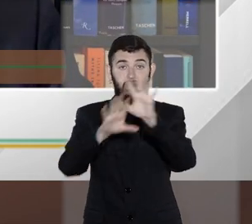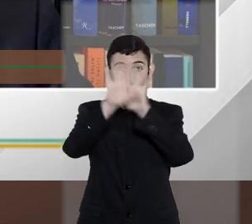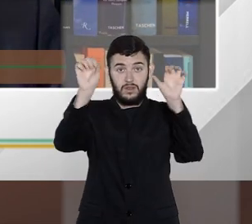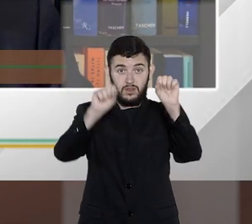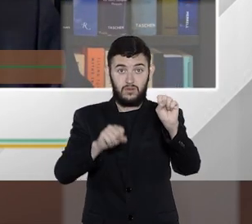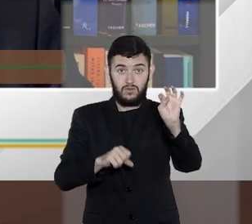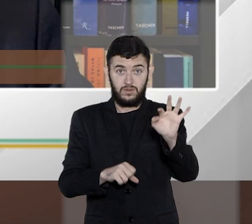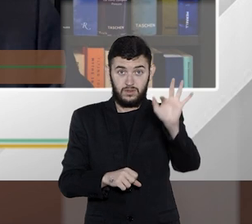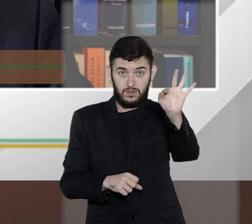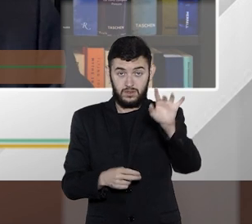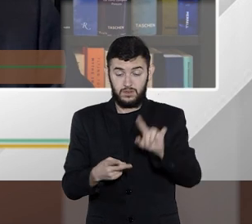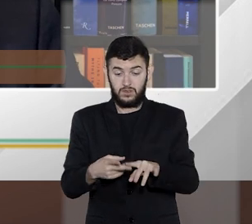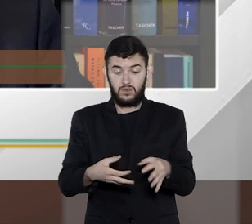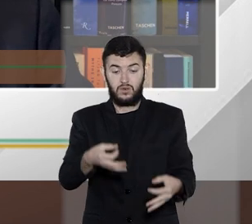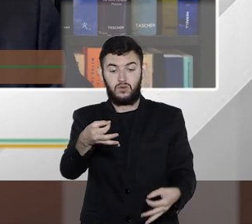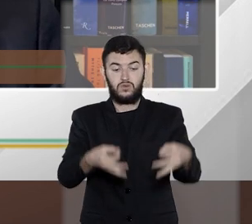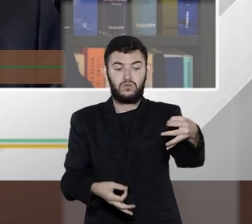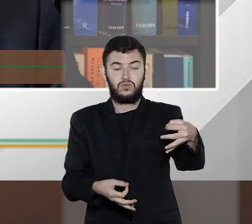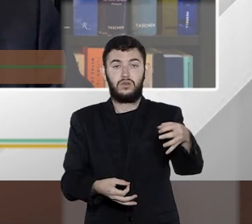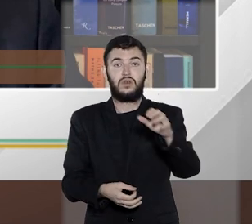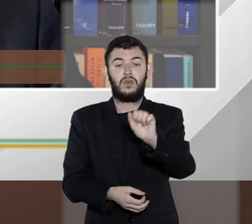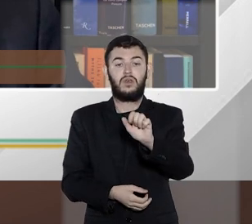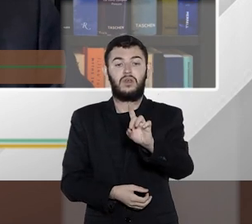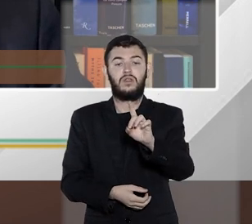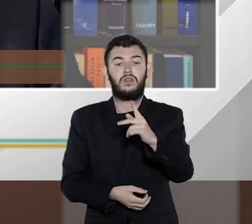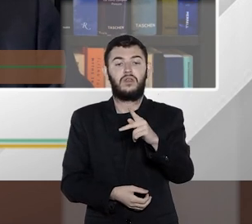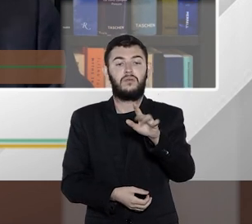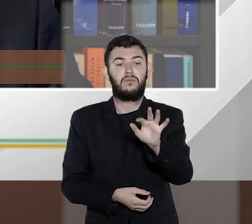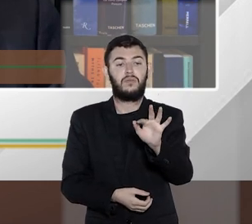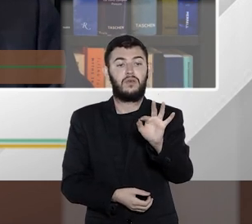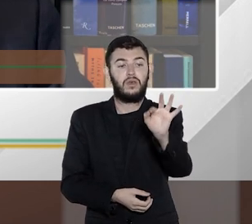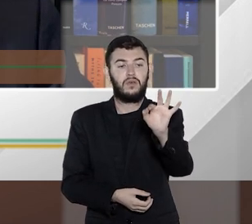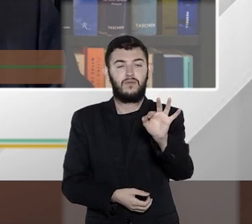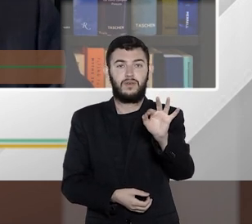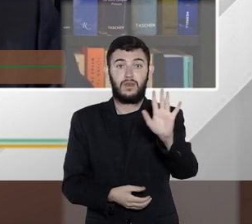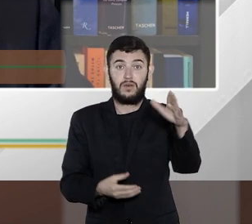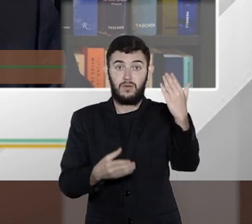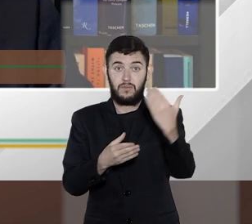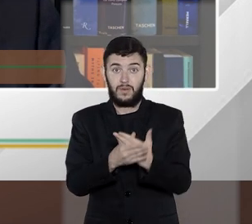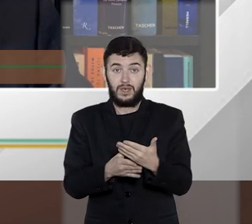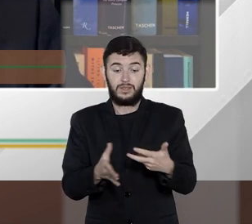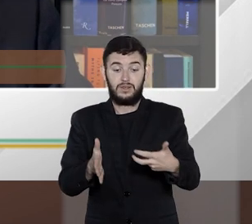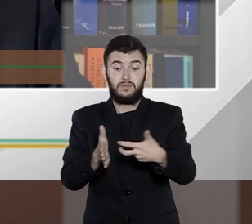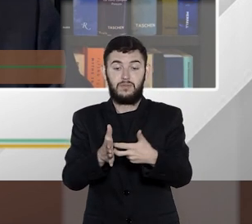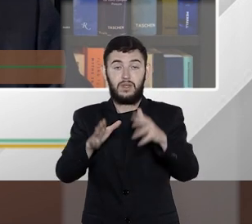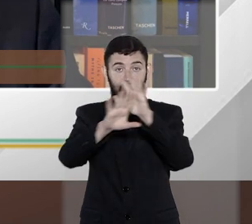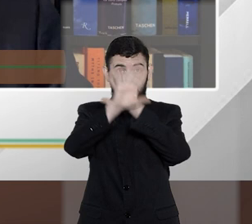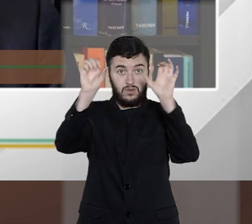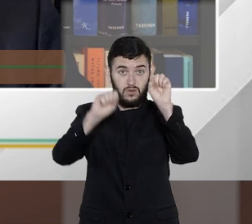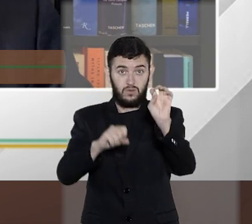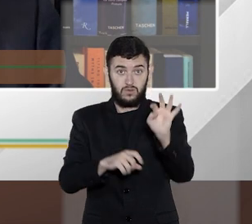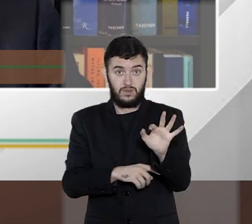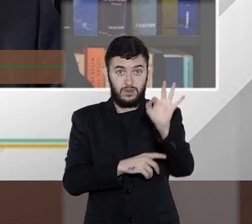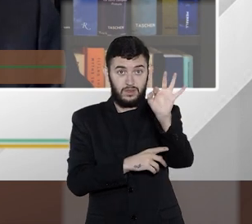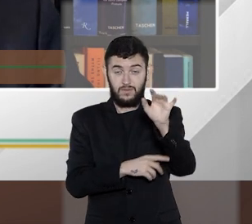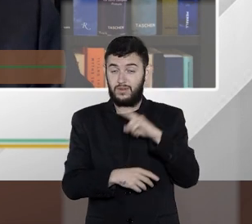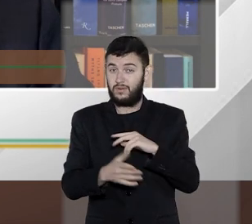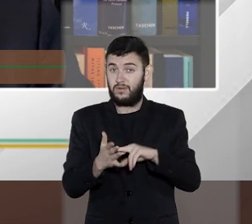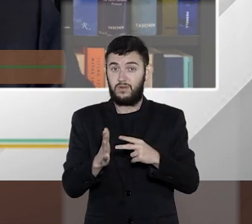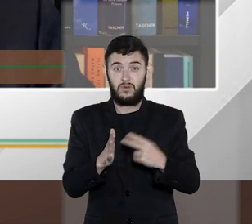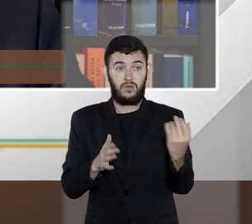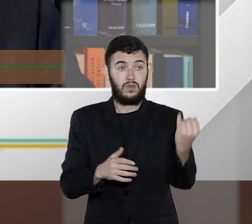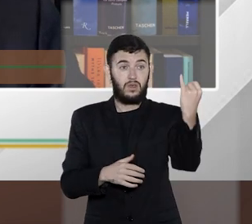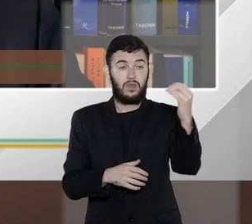temos o julgamento de uma DPF uma ação penal no Supremo importantíssimo que é a ação penal